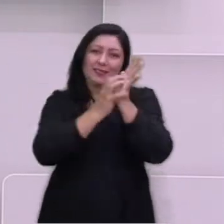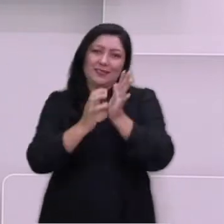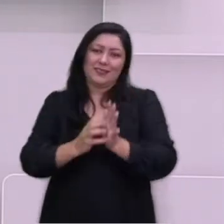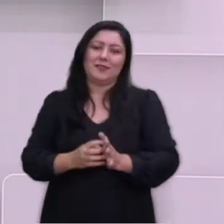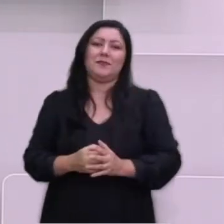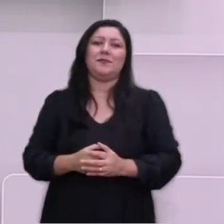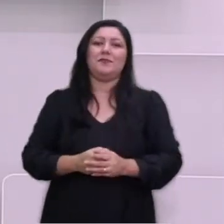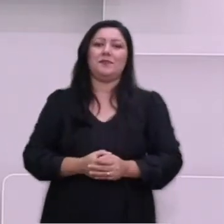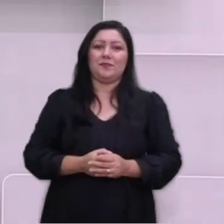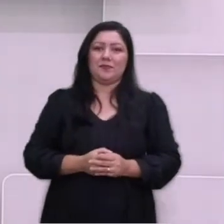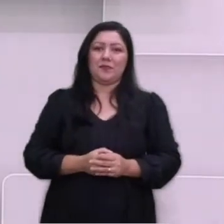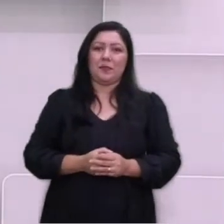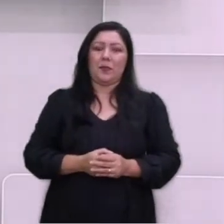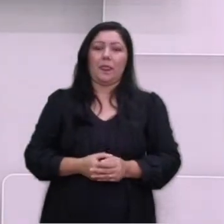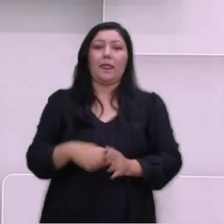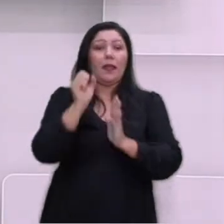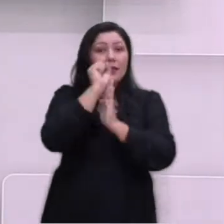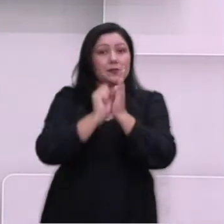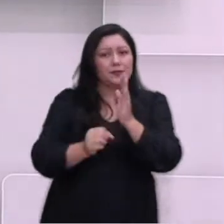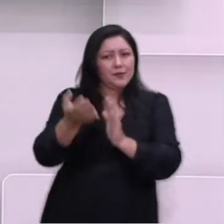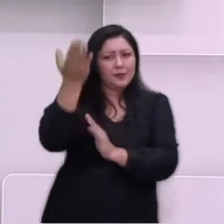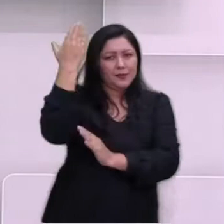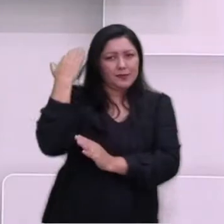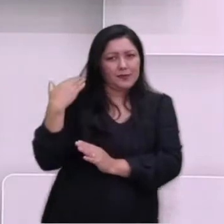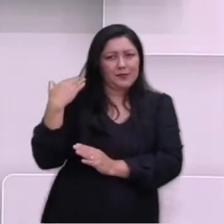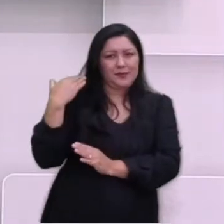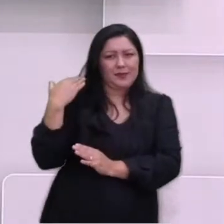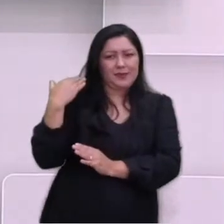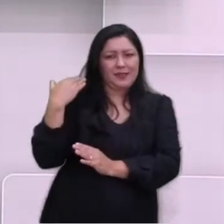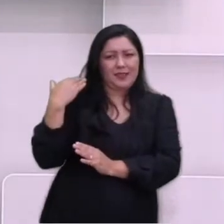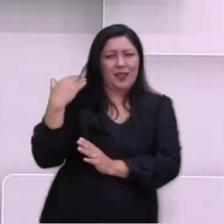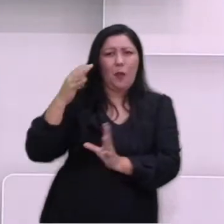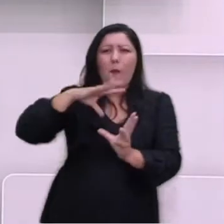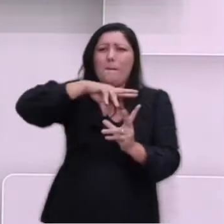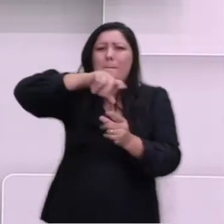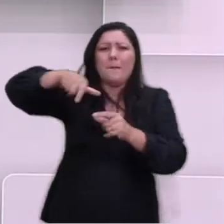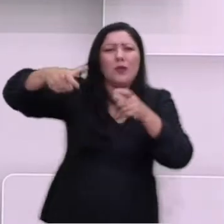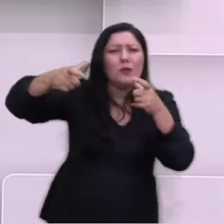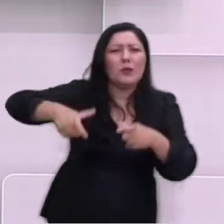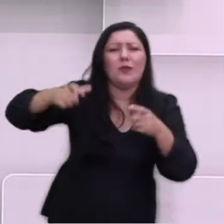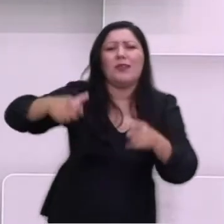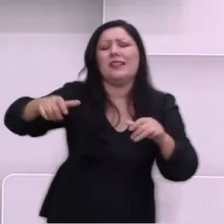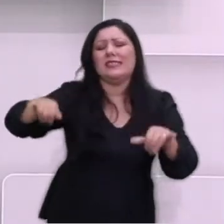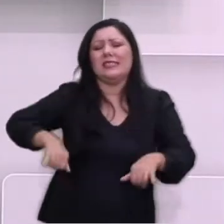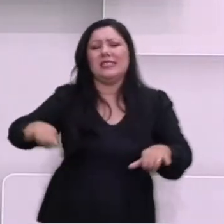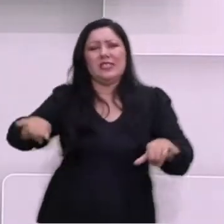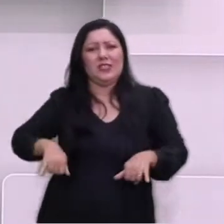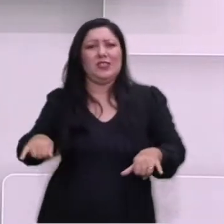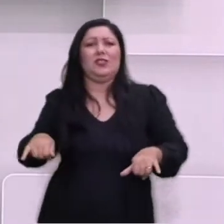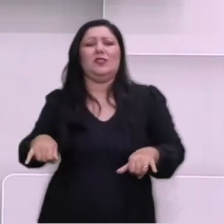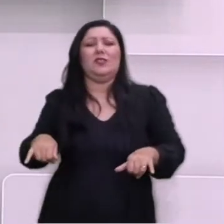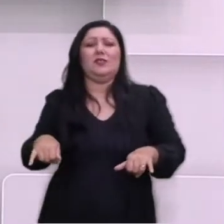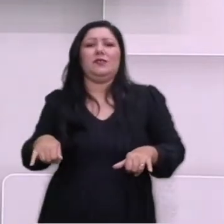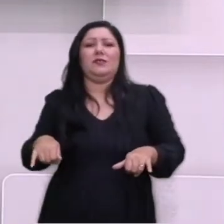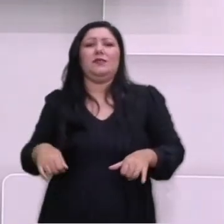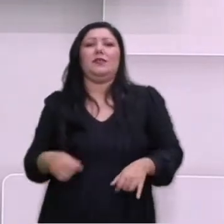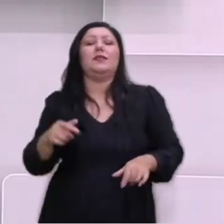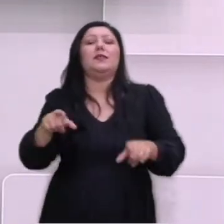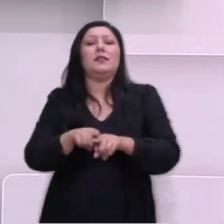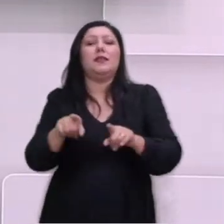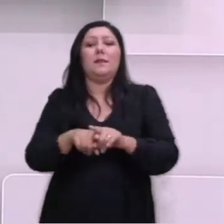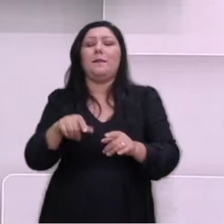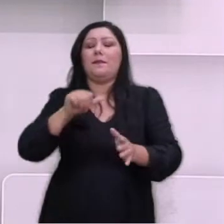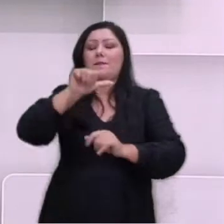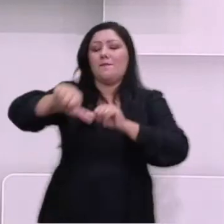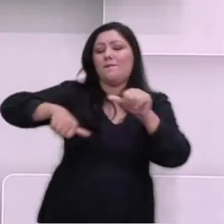No século passado, o lugar do mundo que mais sofreu alterações quanto às configurações